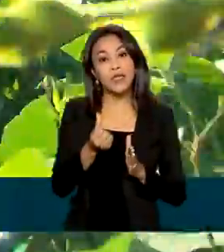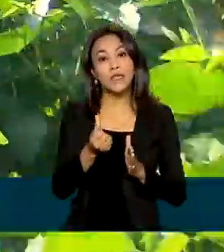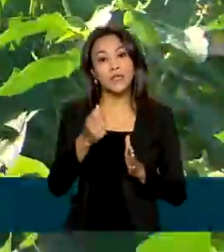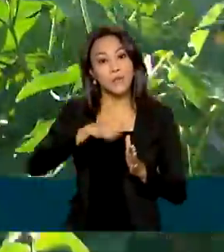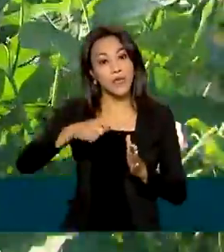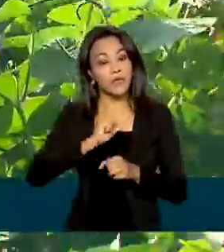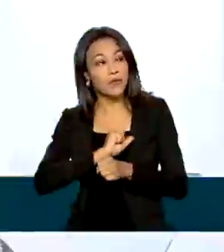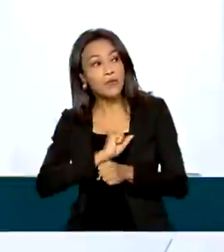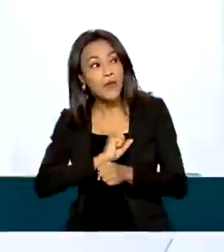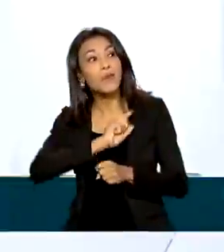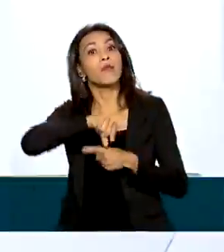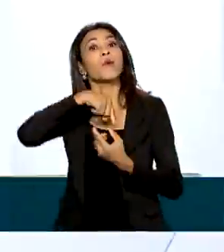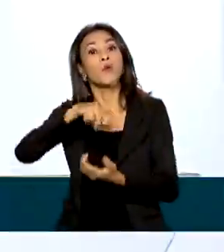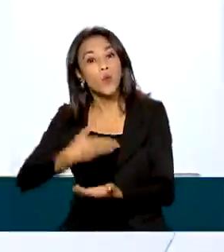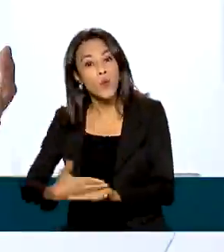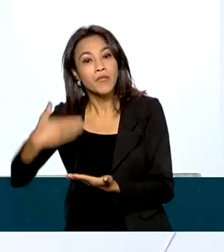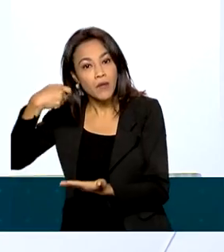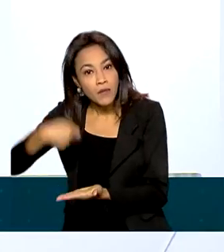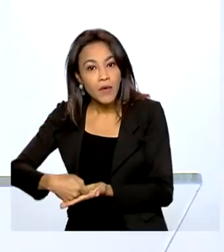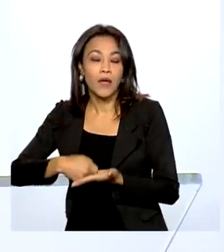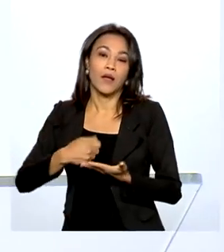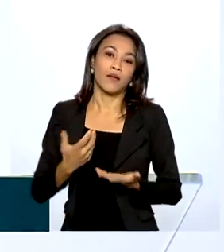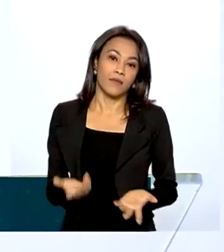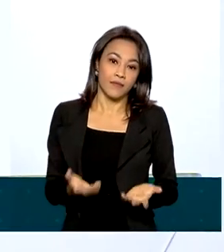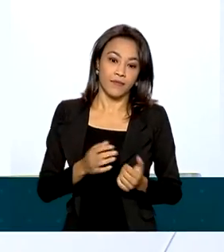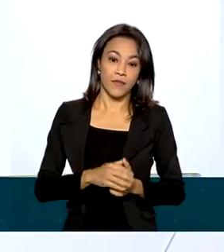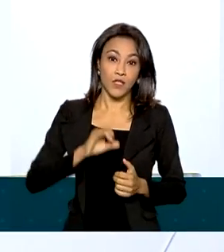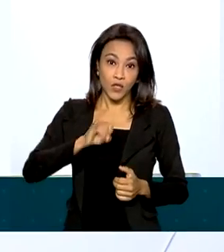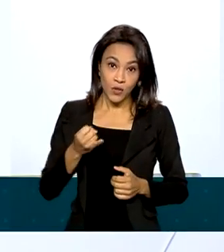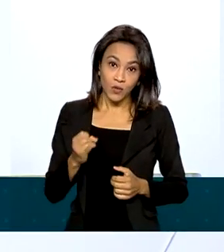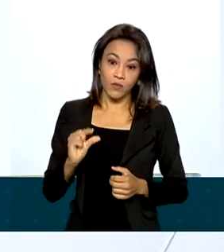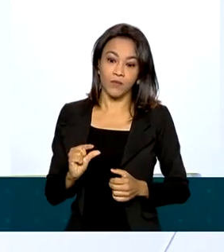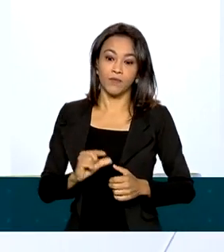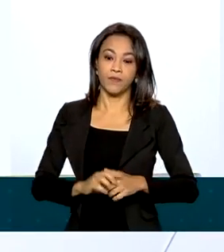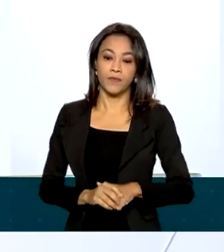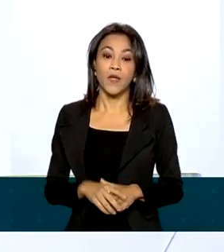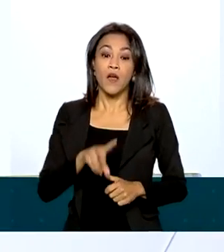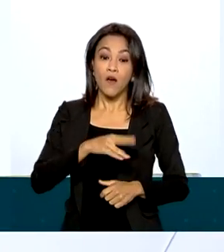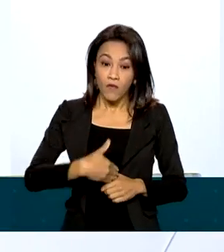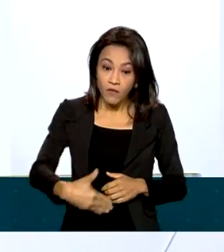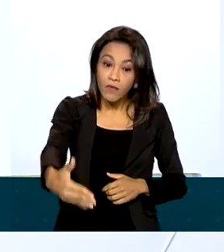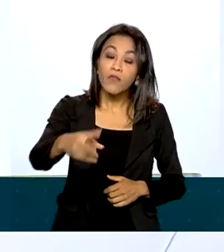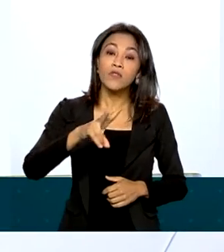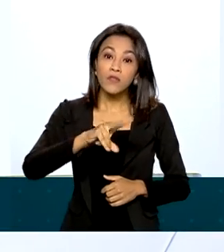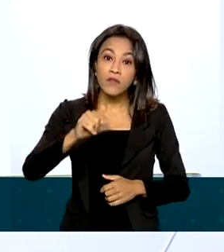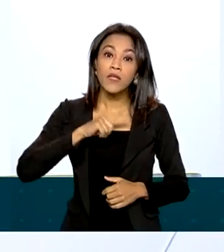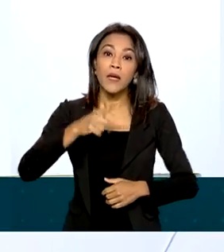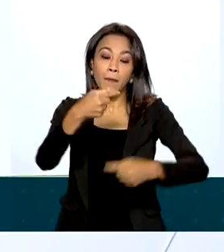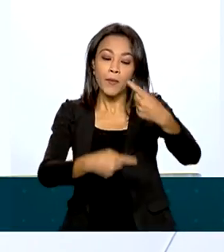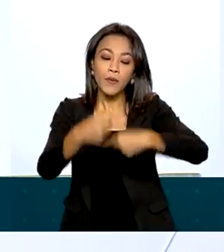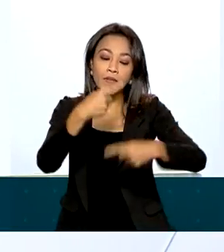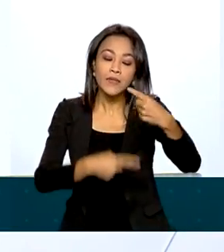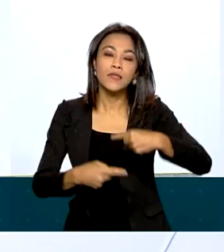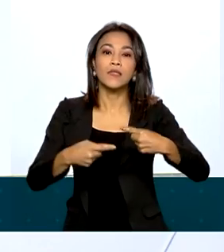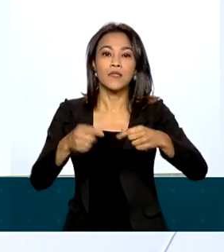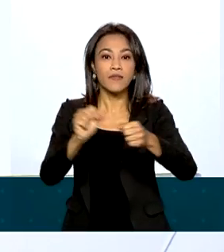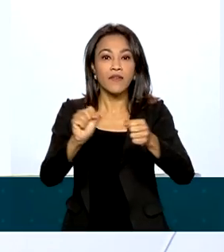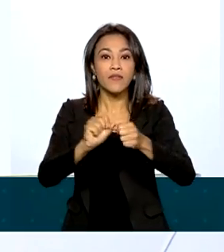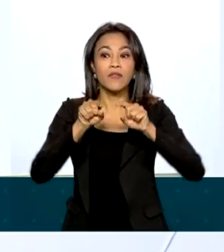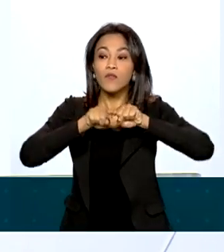% ao ano. Vocês terão crédito à disposição e políticas públicas que podem fazer de vocês